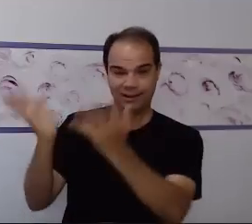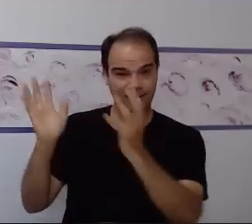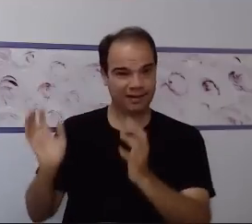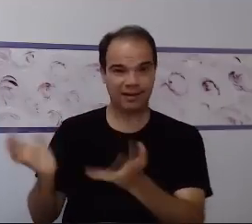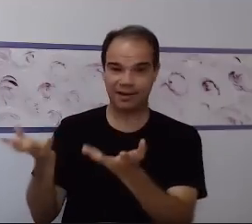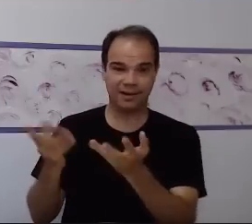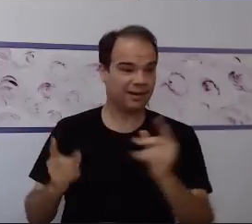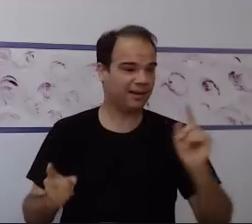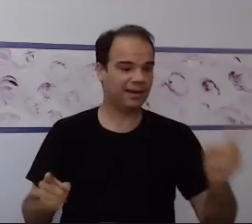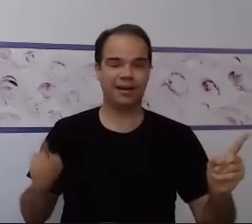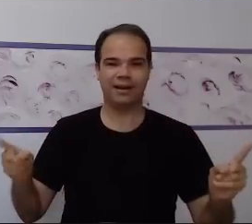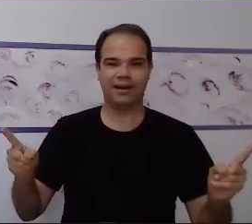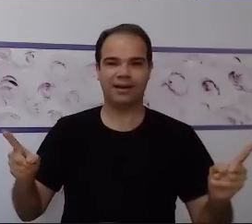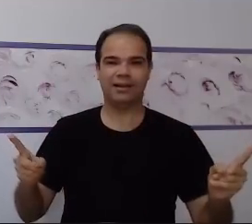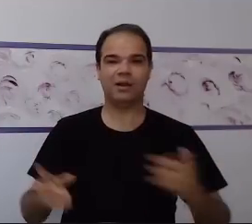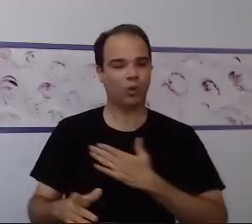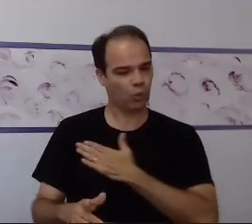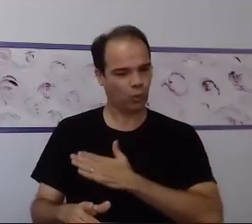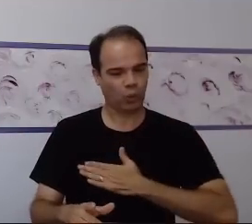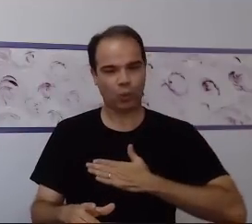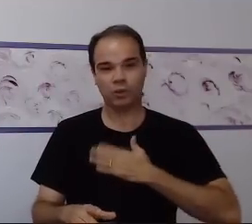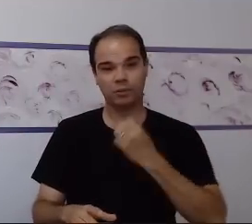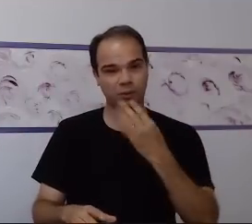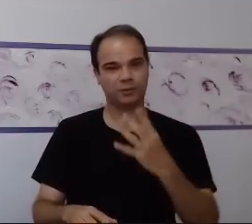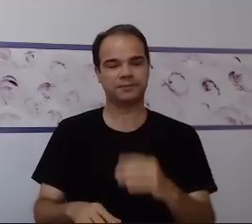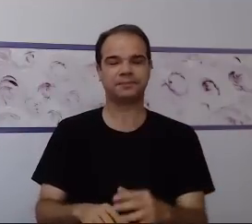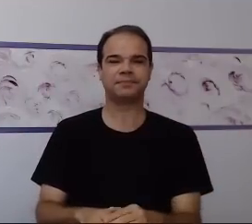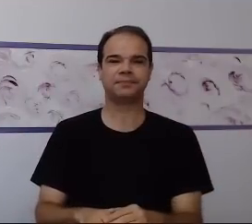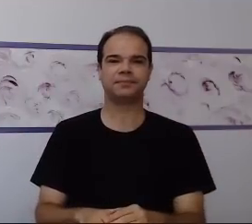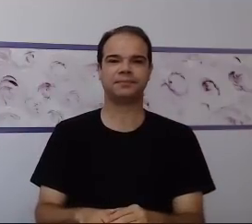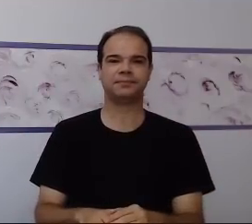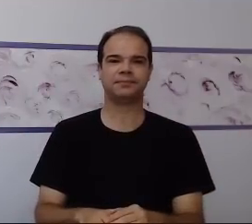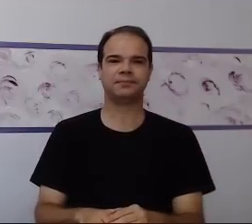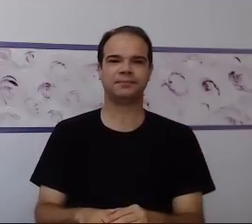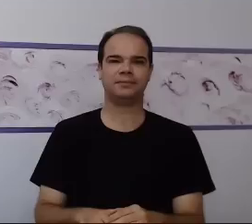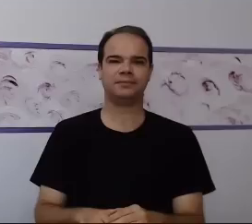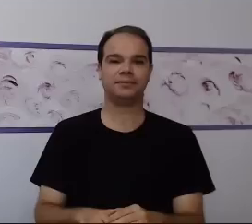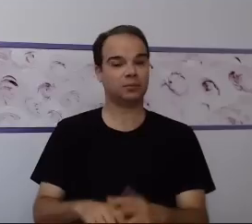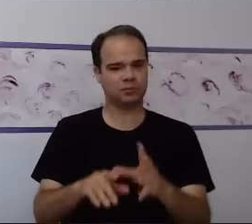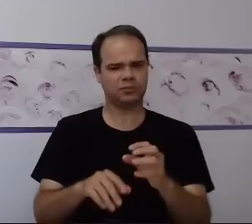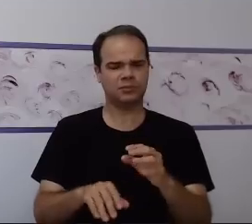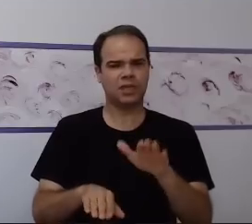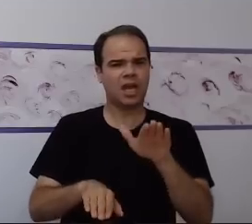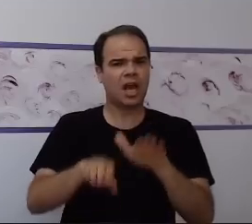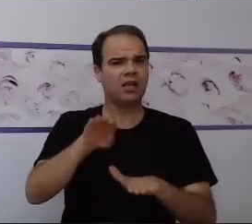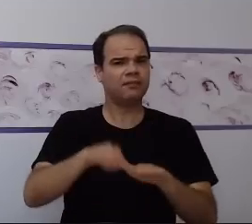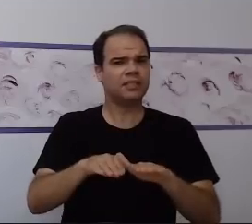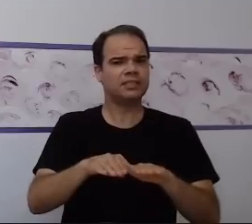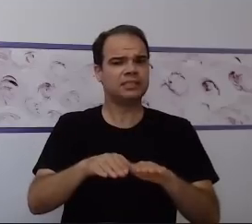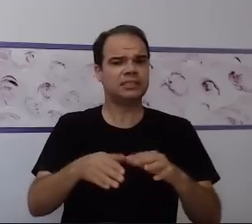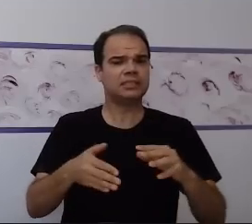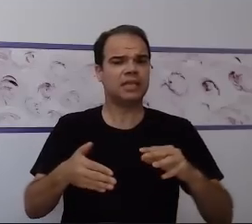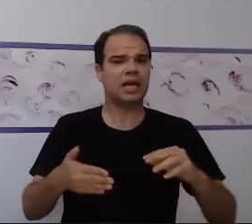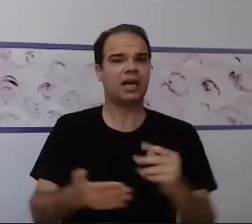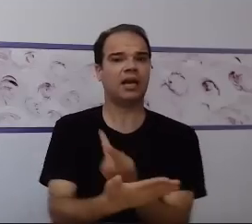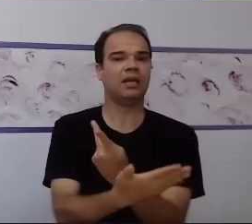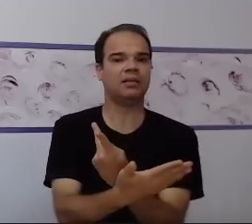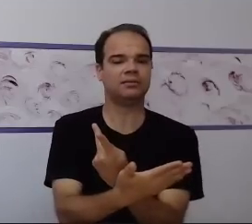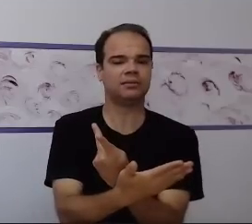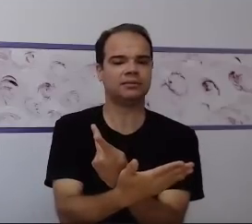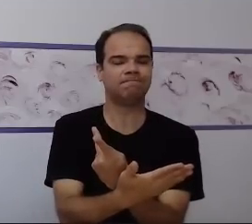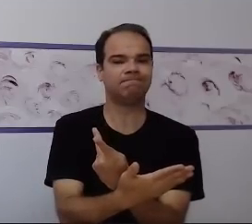o seguinte, né? Qual a vantagem do erro? Para que errar?